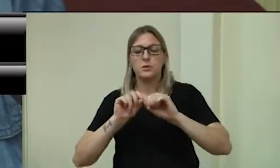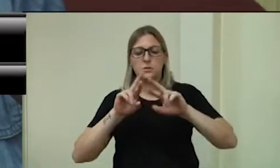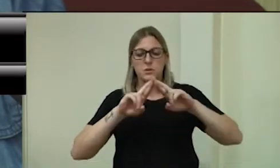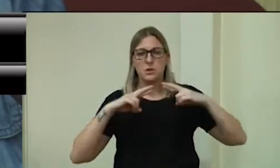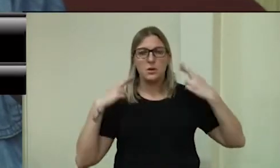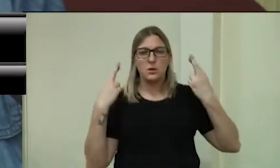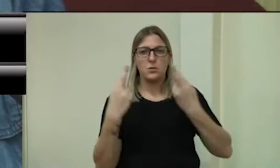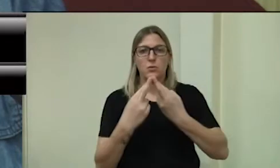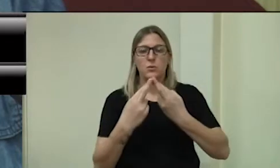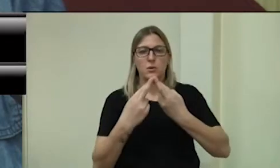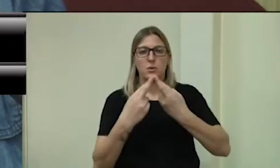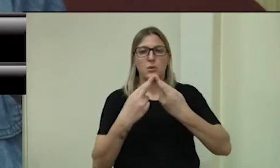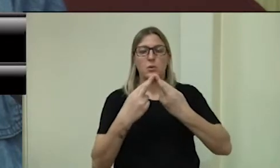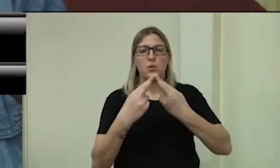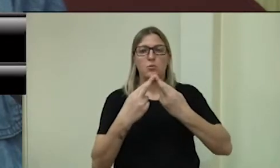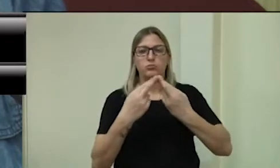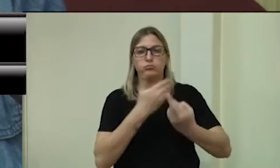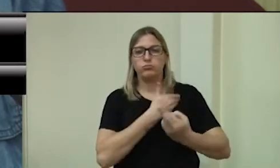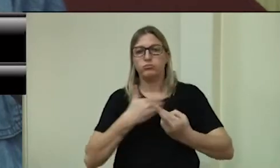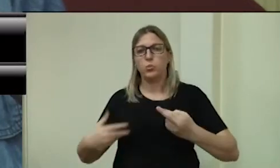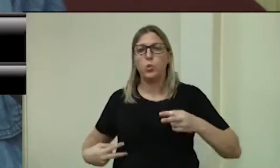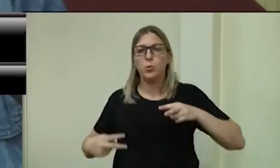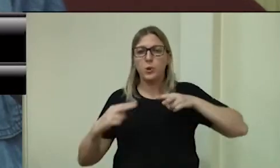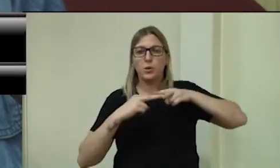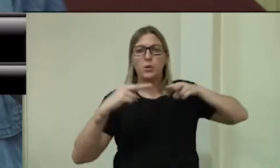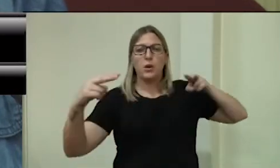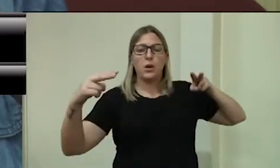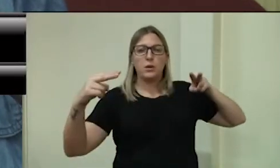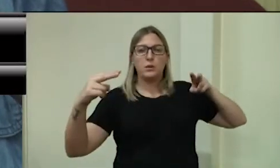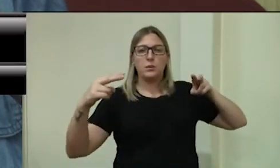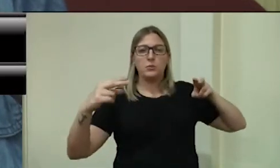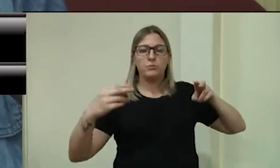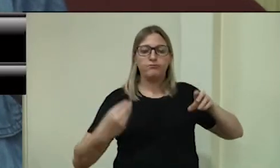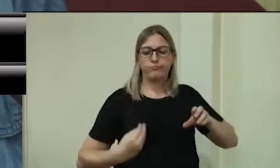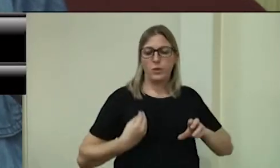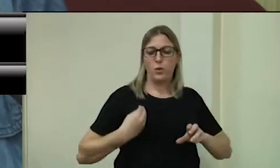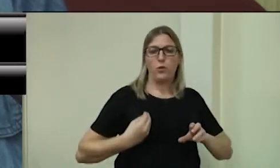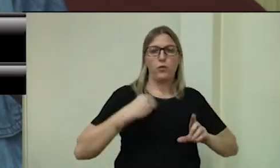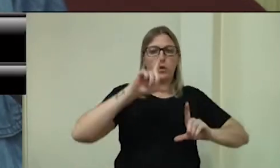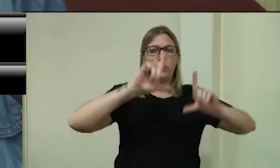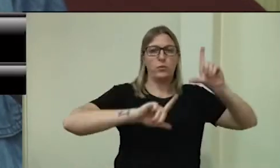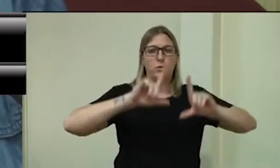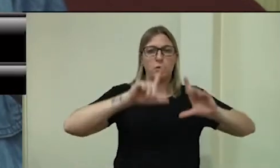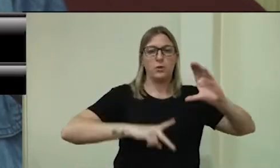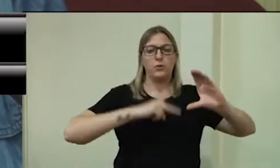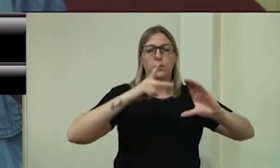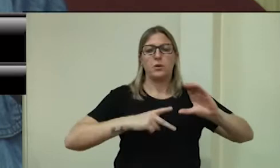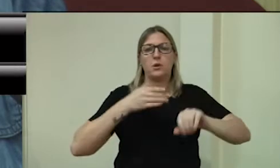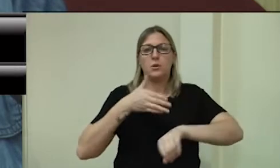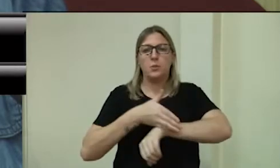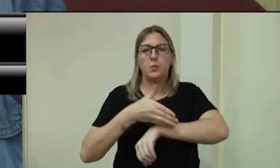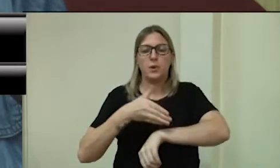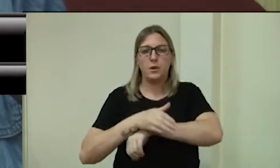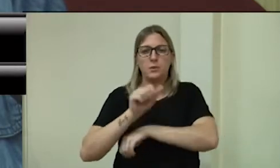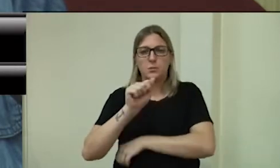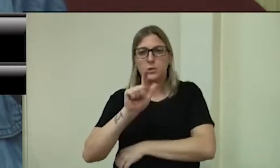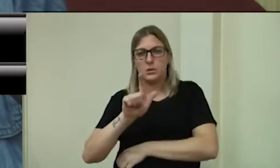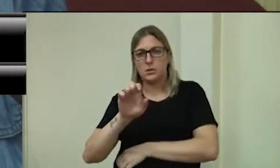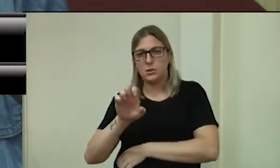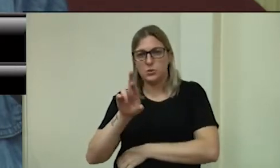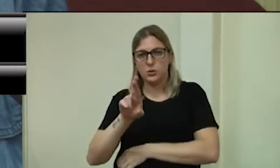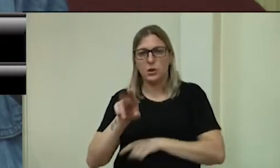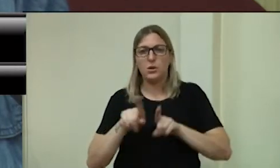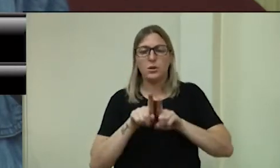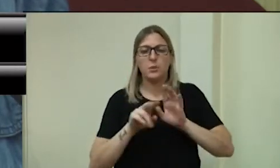pública online, tendo transmissão da TV Câmara, com a participação da AGER e representantes da empresa